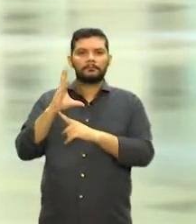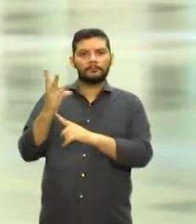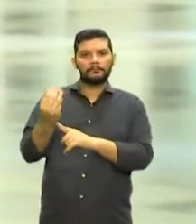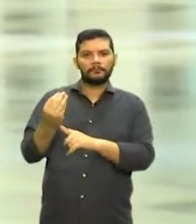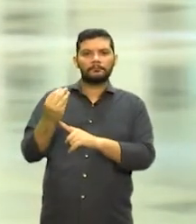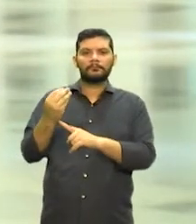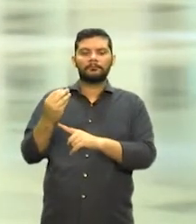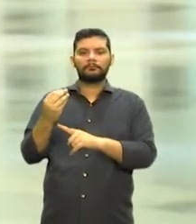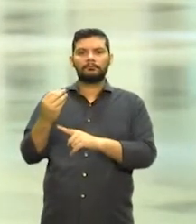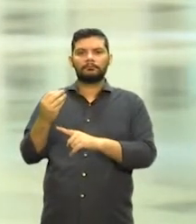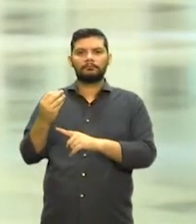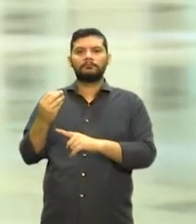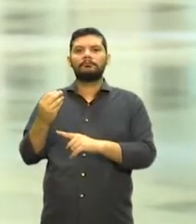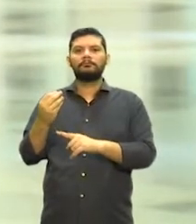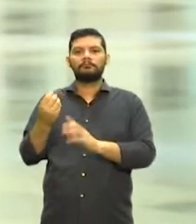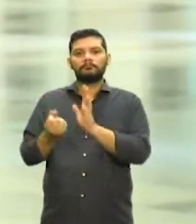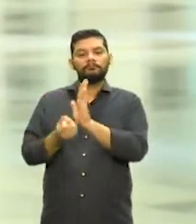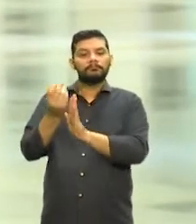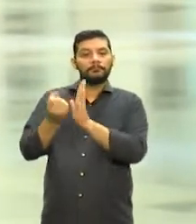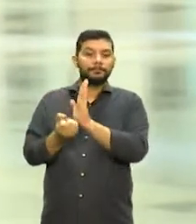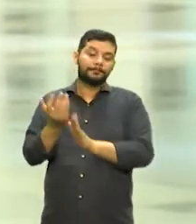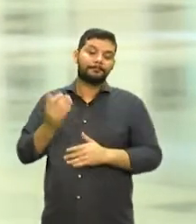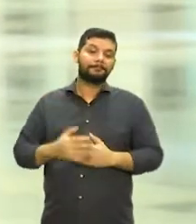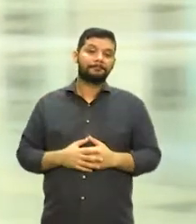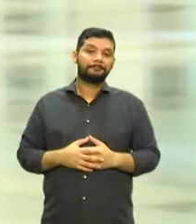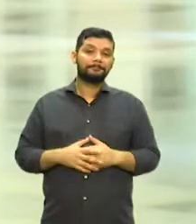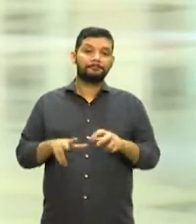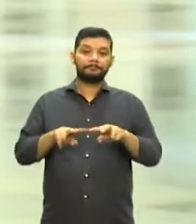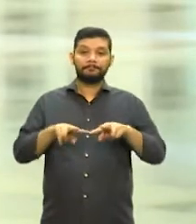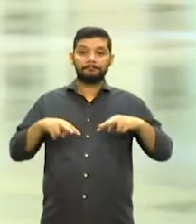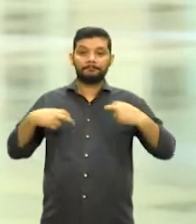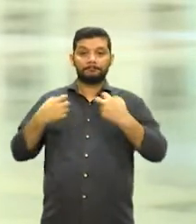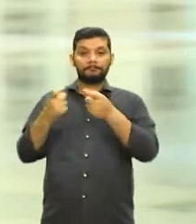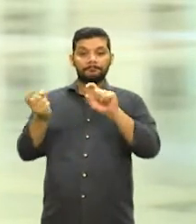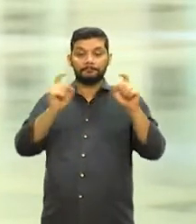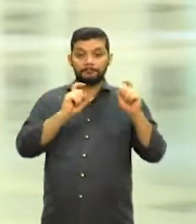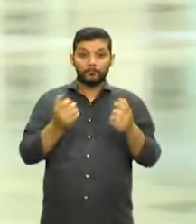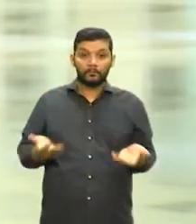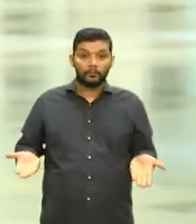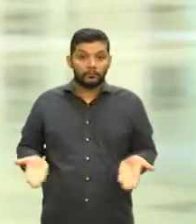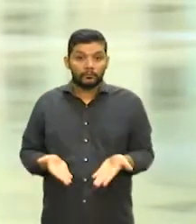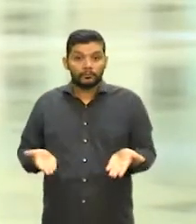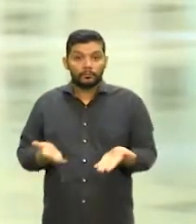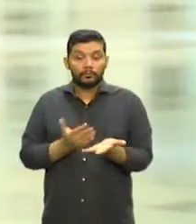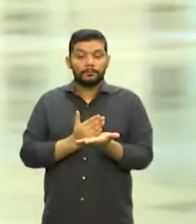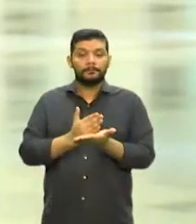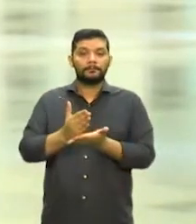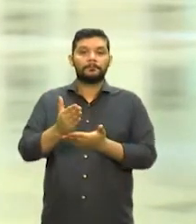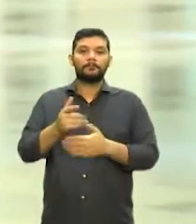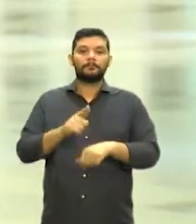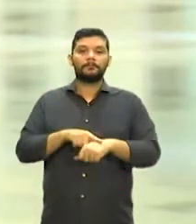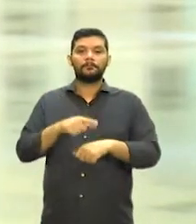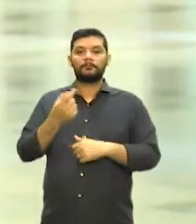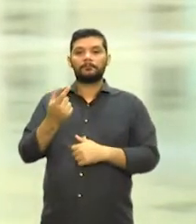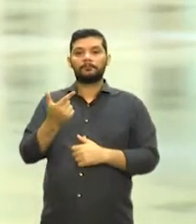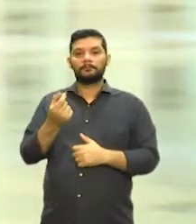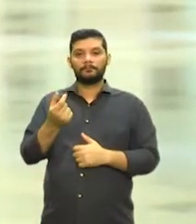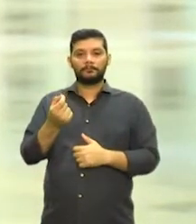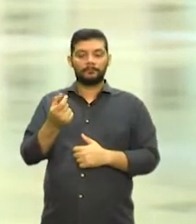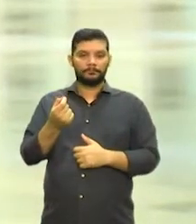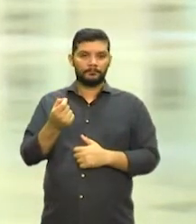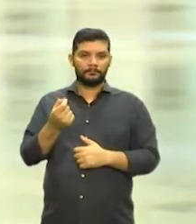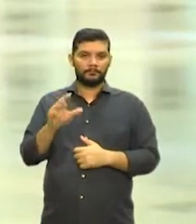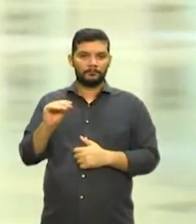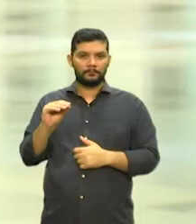produtores. E teremos as mesas redondas, que começam hoje, às 20 horas, pelo